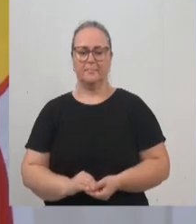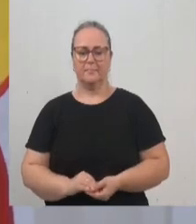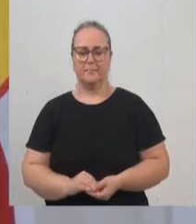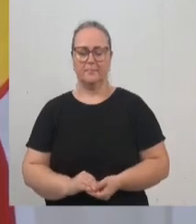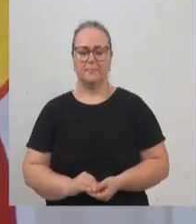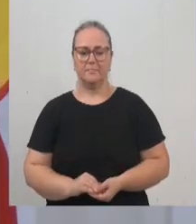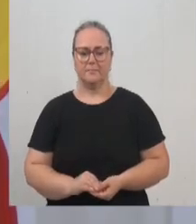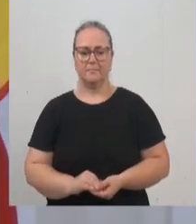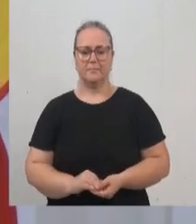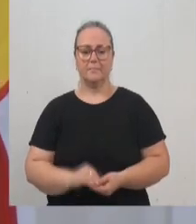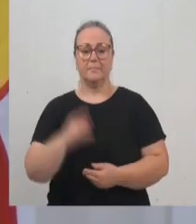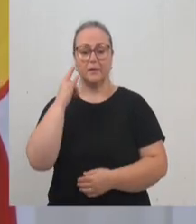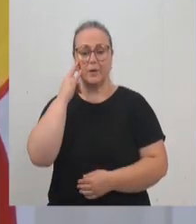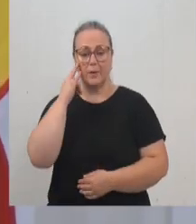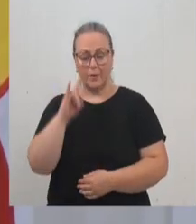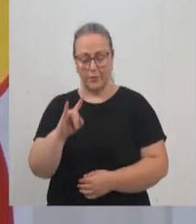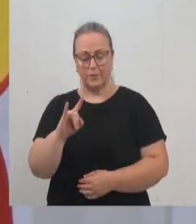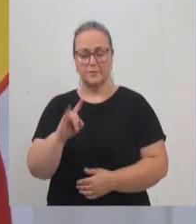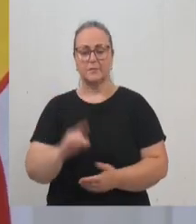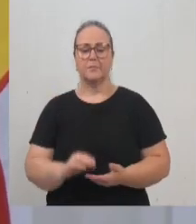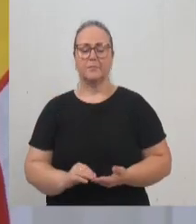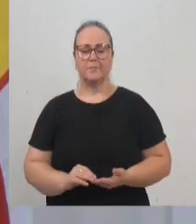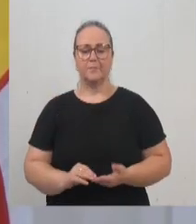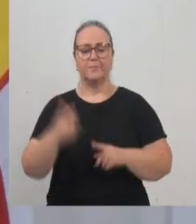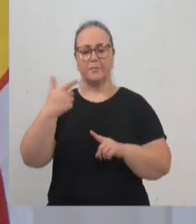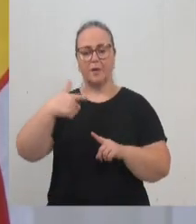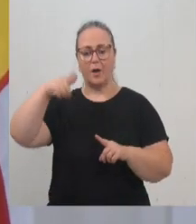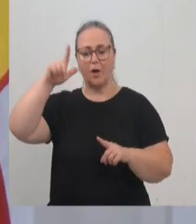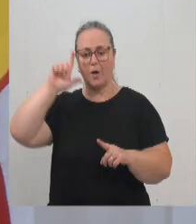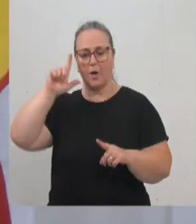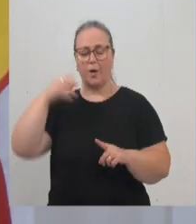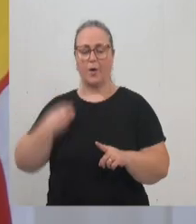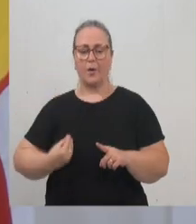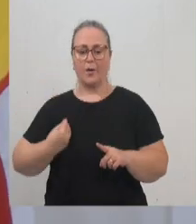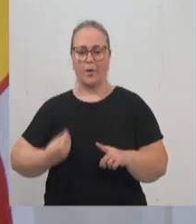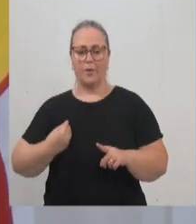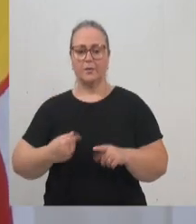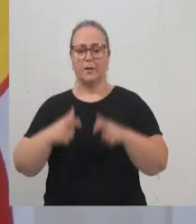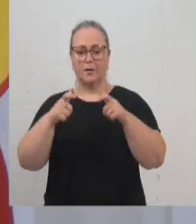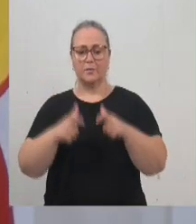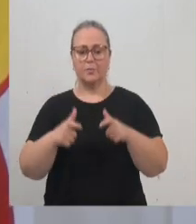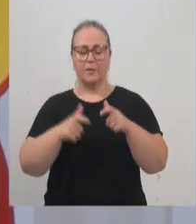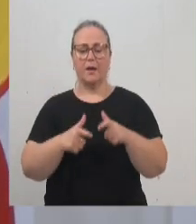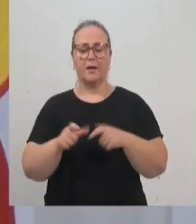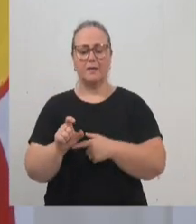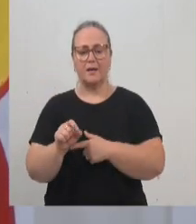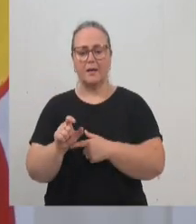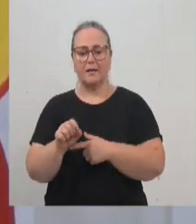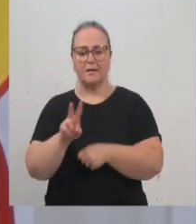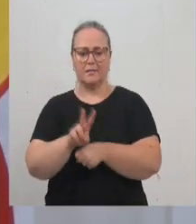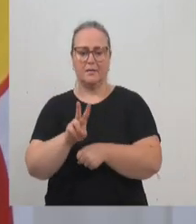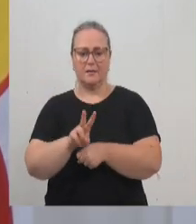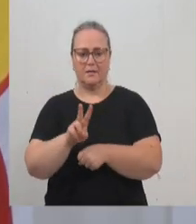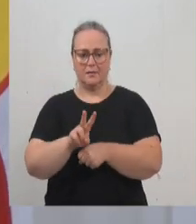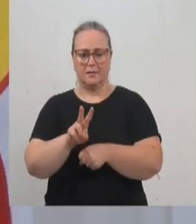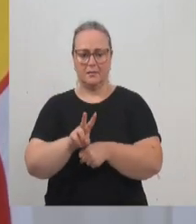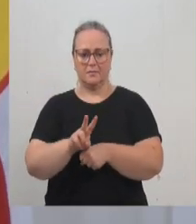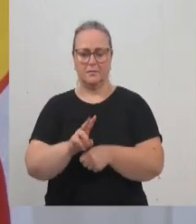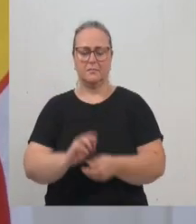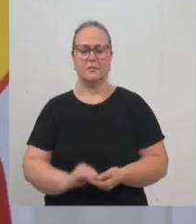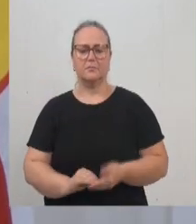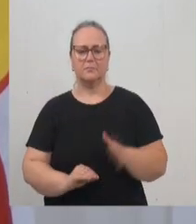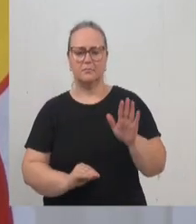E, por último, agora, eu ontem estive no Instituto de Amparo às Pessoas com Câncer. Vereador